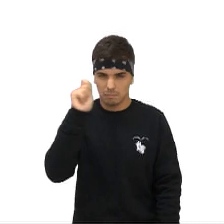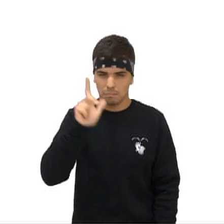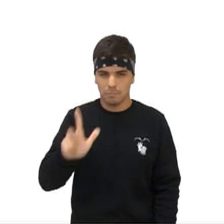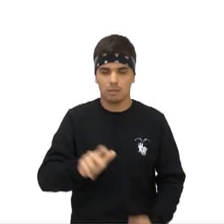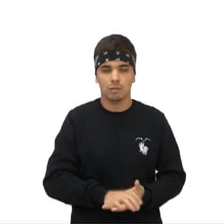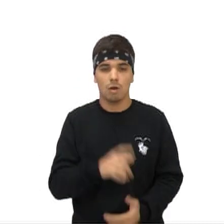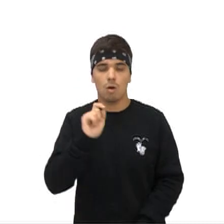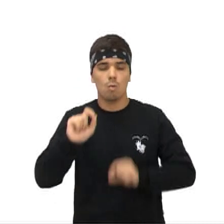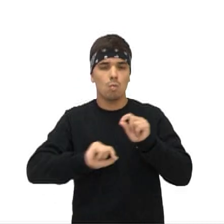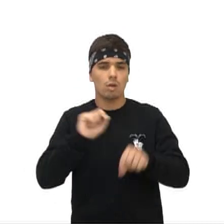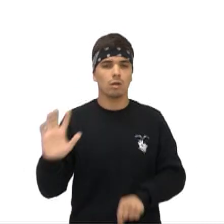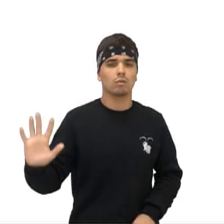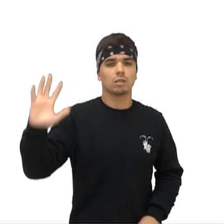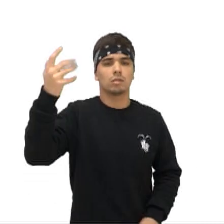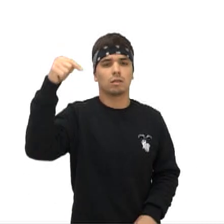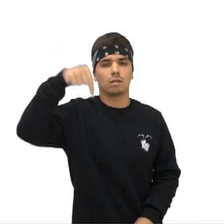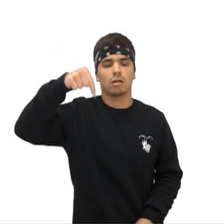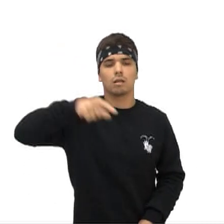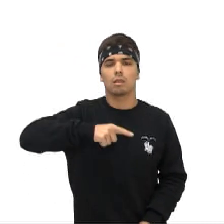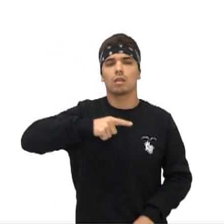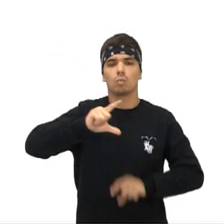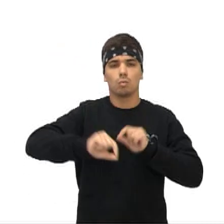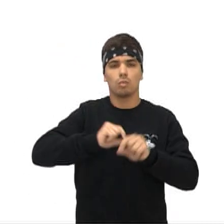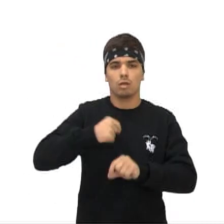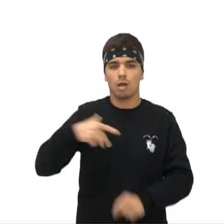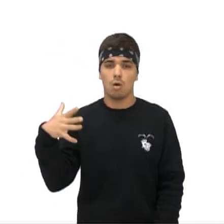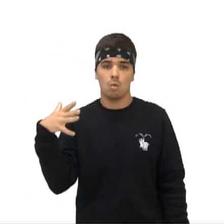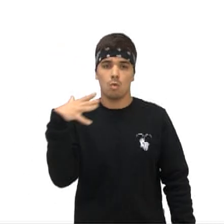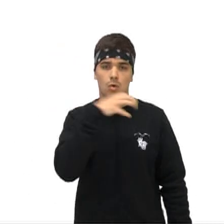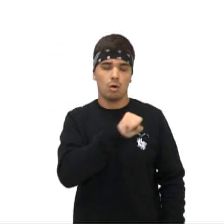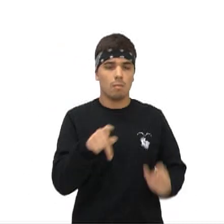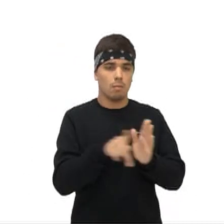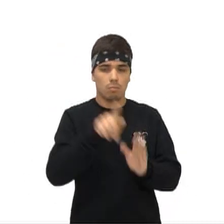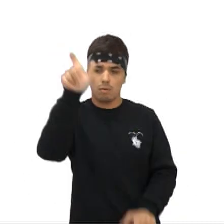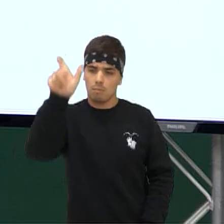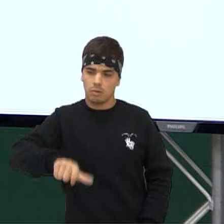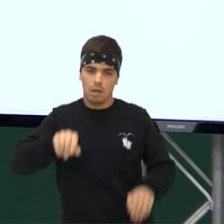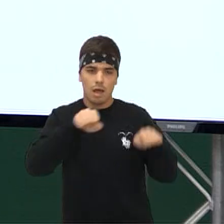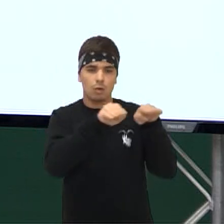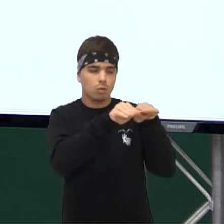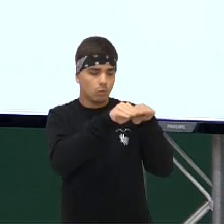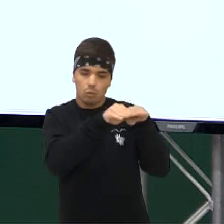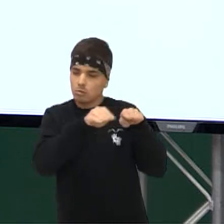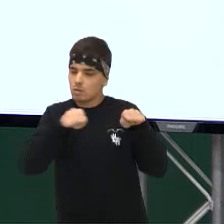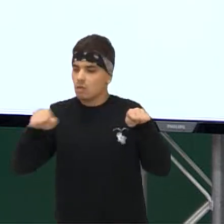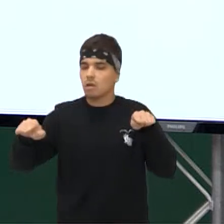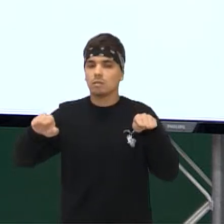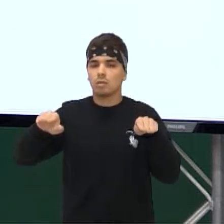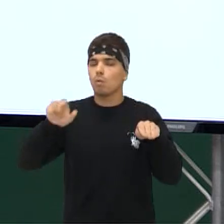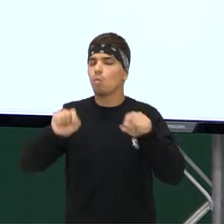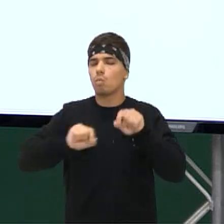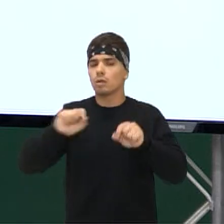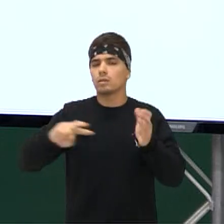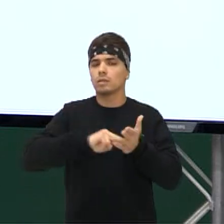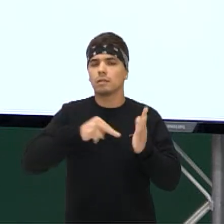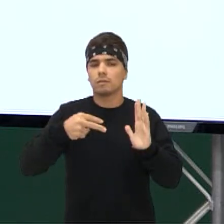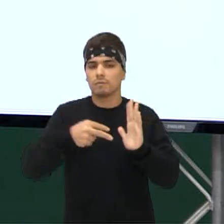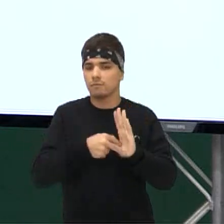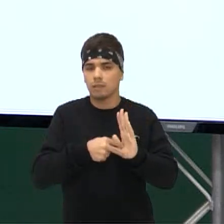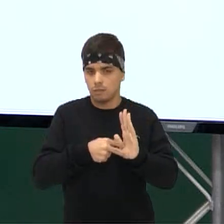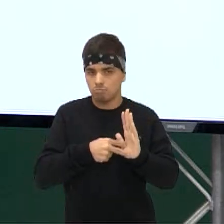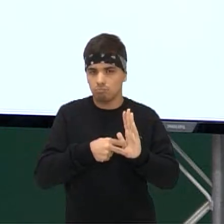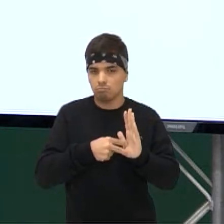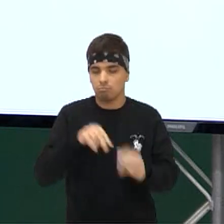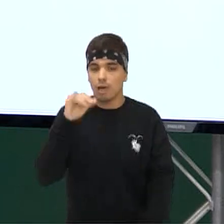está acontecendo aqui, meus queridos? Vejam A velocidade do cara é constante Então, isso significa, basicamente, que